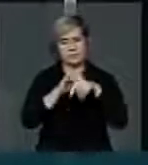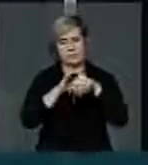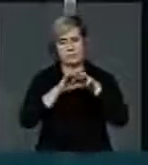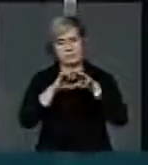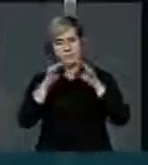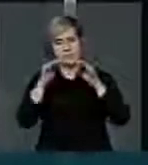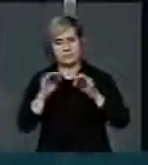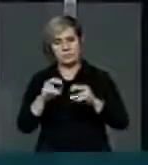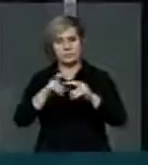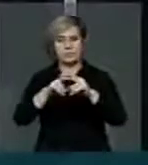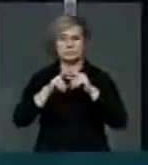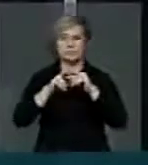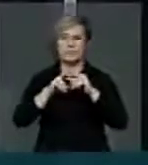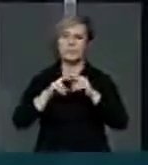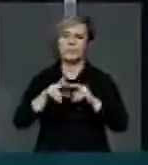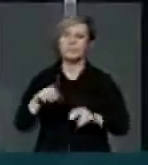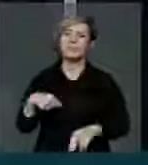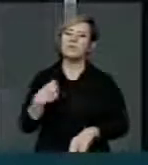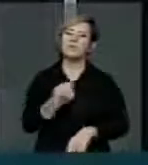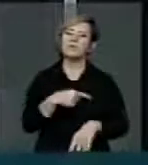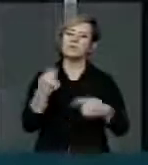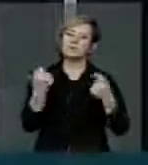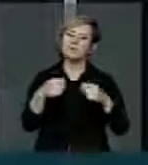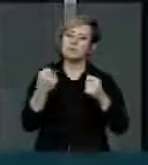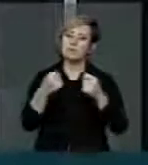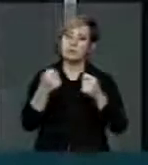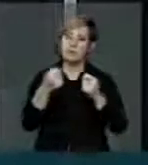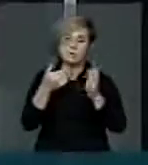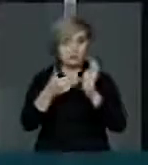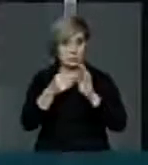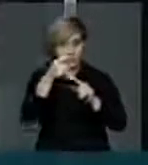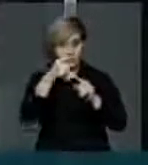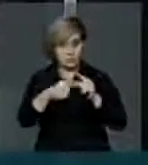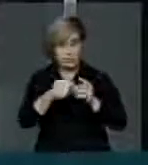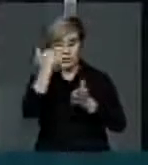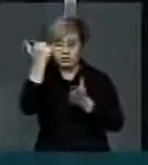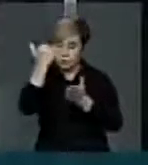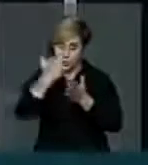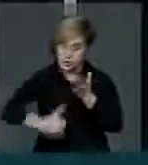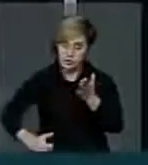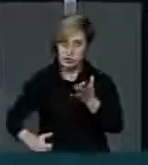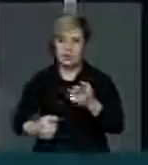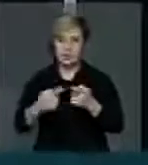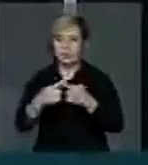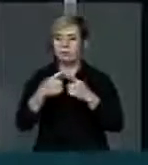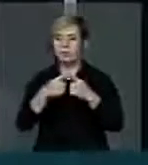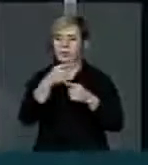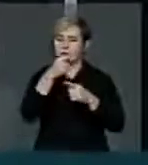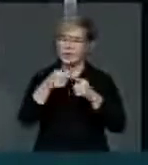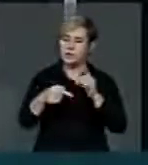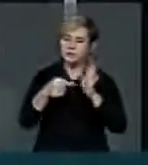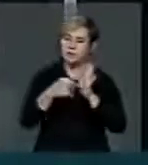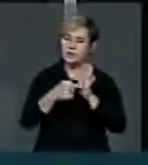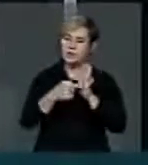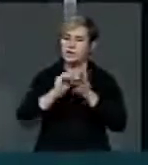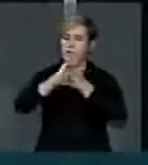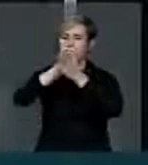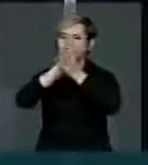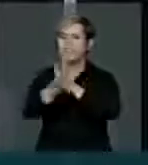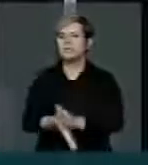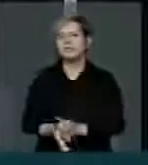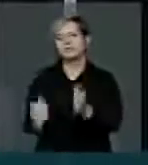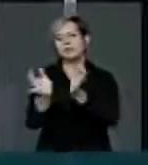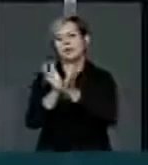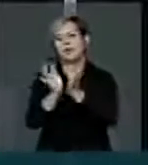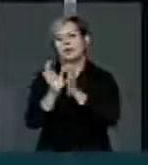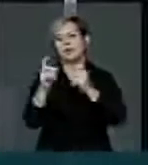senhoras e senhores deputados, nós temos que derrubar o veto, porque esse veto prejudica a classe médica, e ao prejudicar